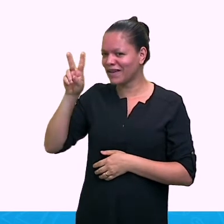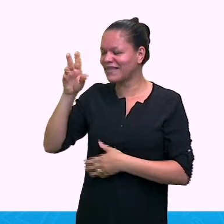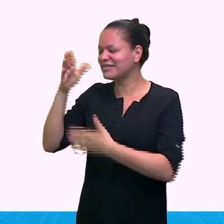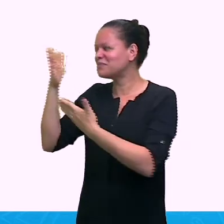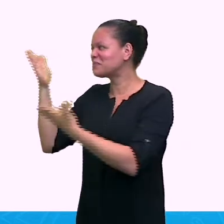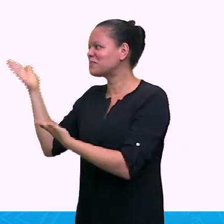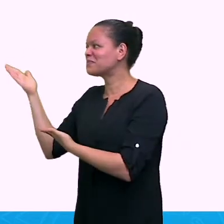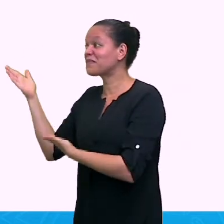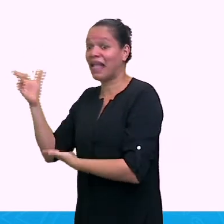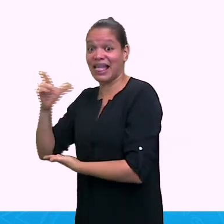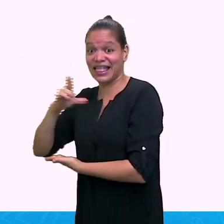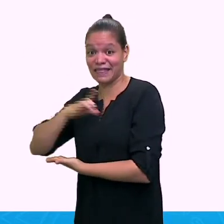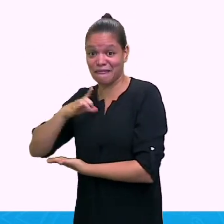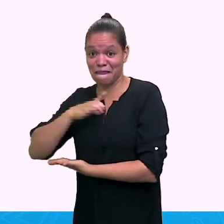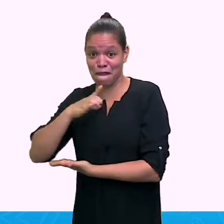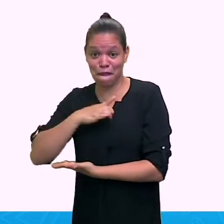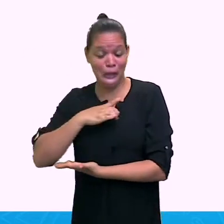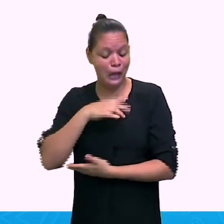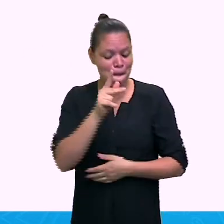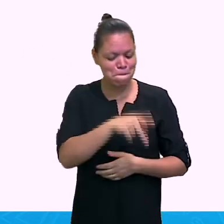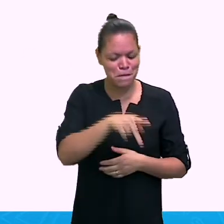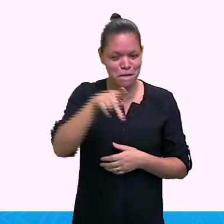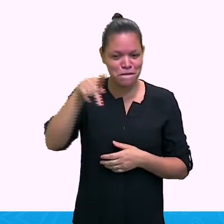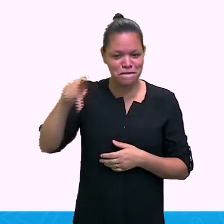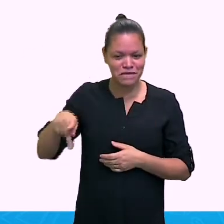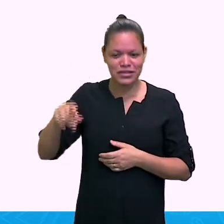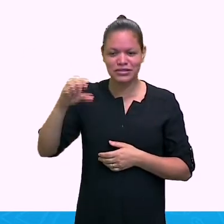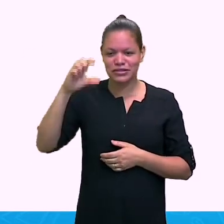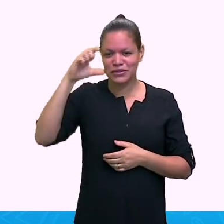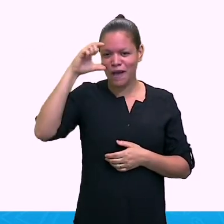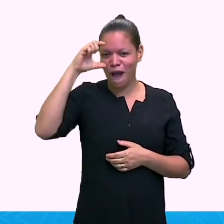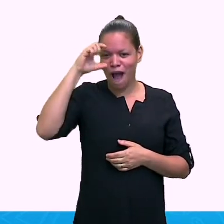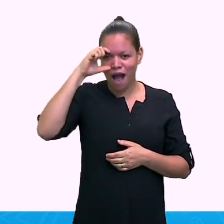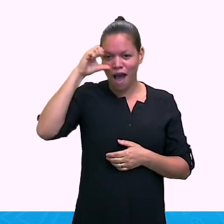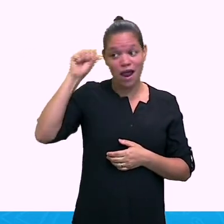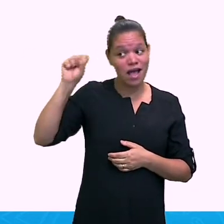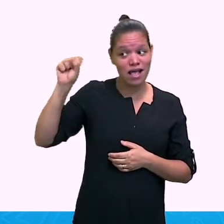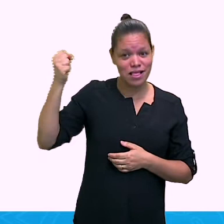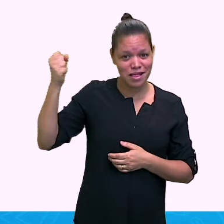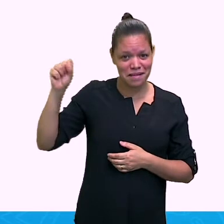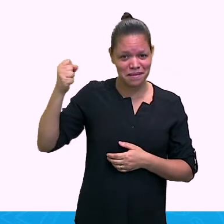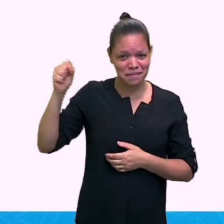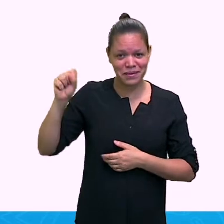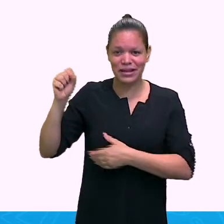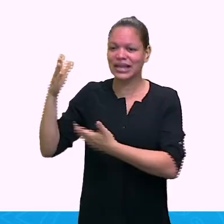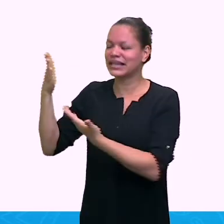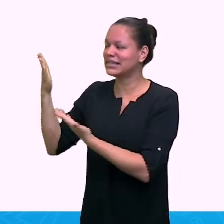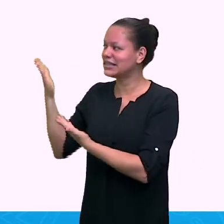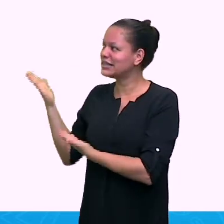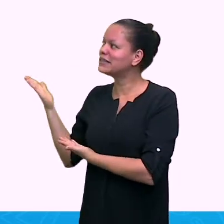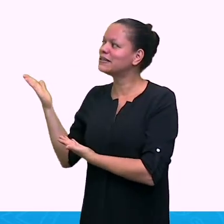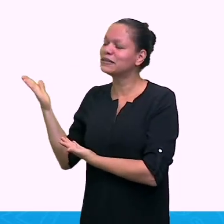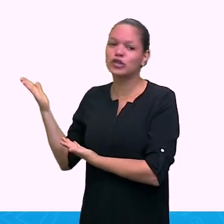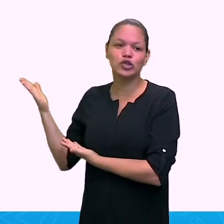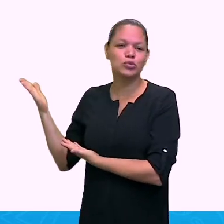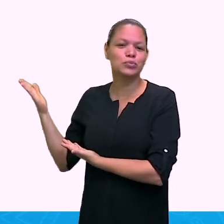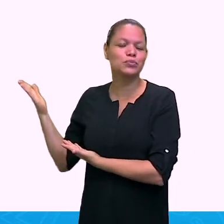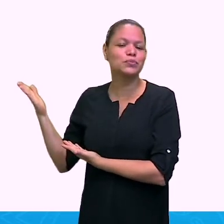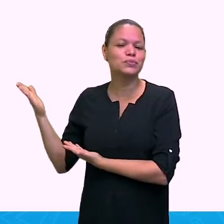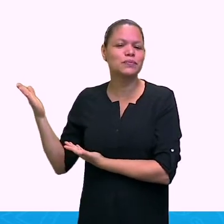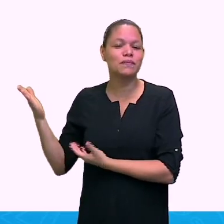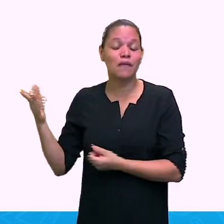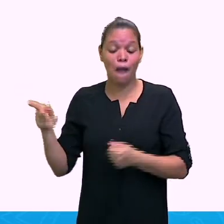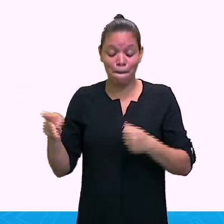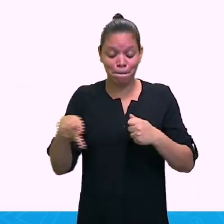Tzmi, né? No caso, it's all about me. Me é um pronome processivo